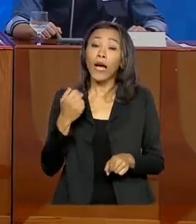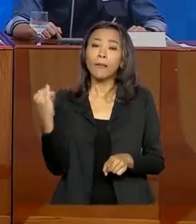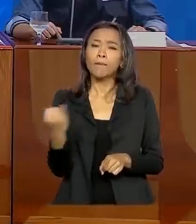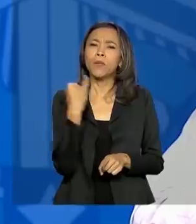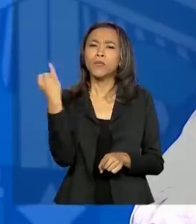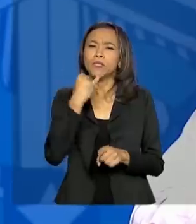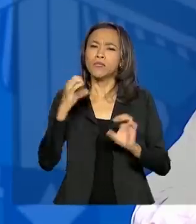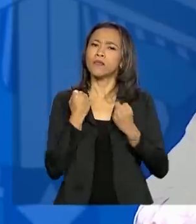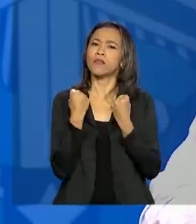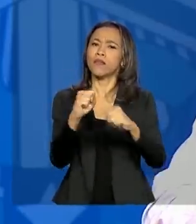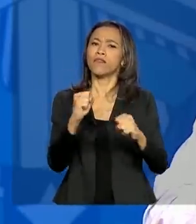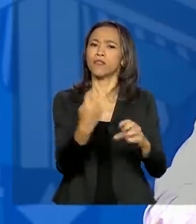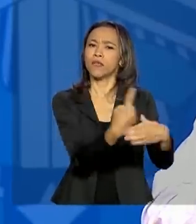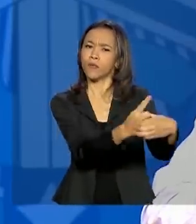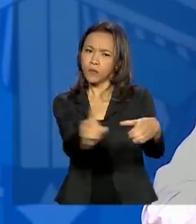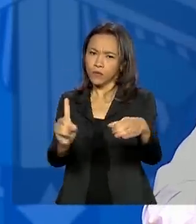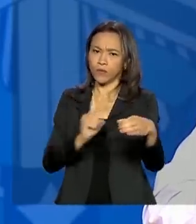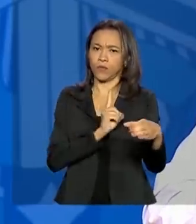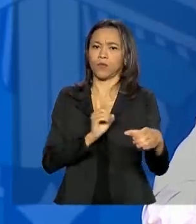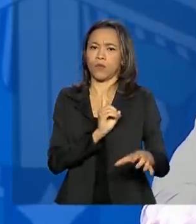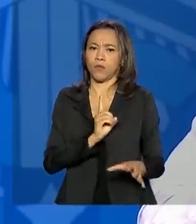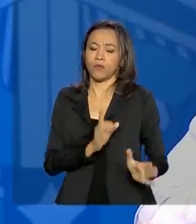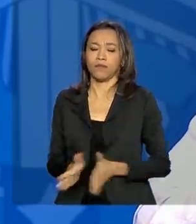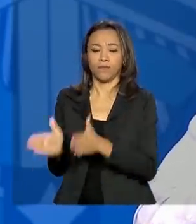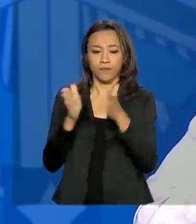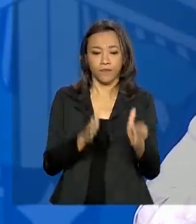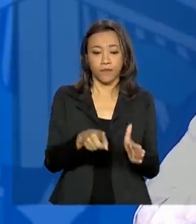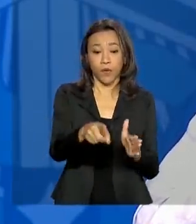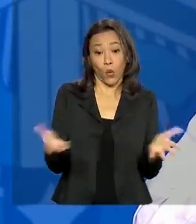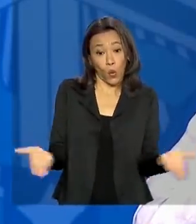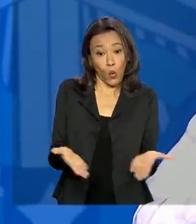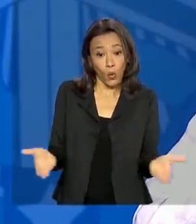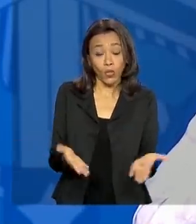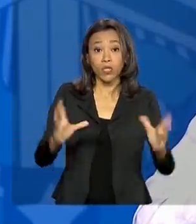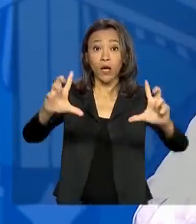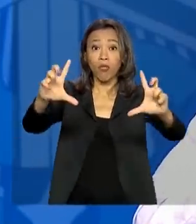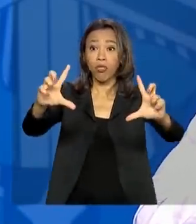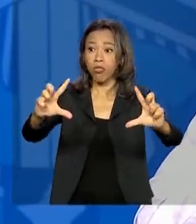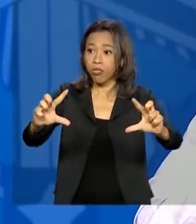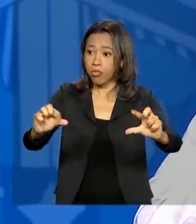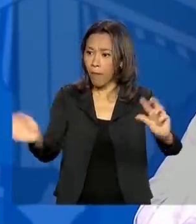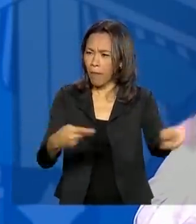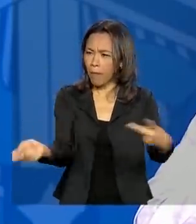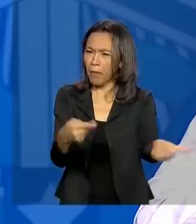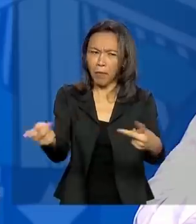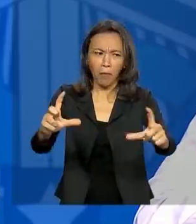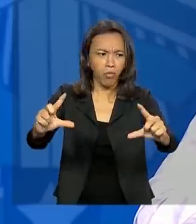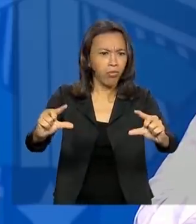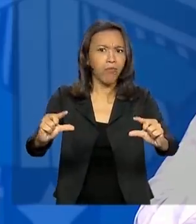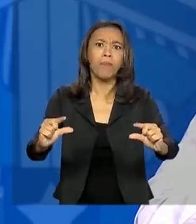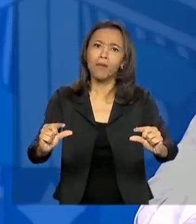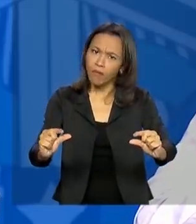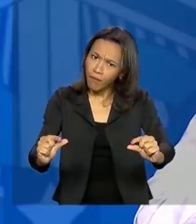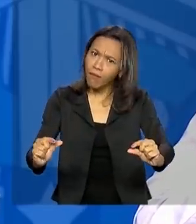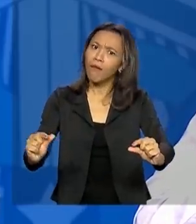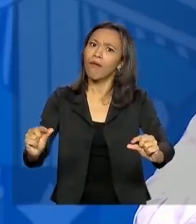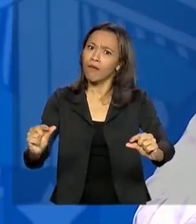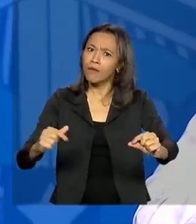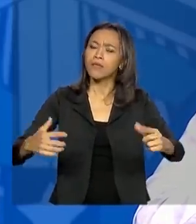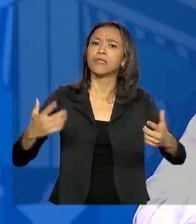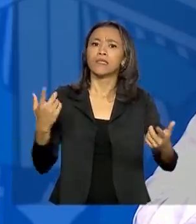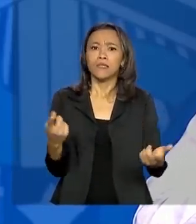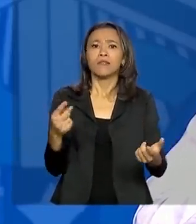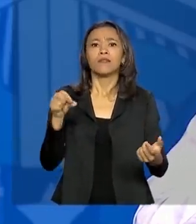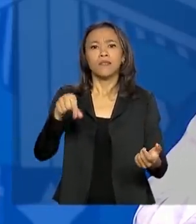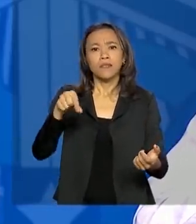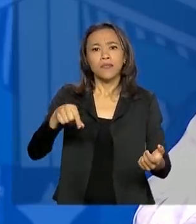social. Hoje, o número de casos confirmados está muito menor do que o número de casos que está circulando